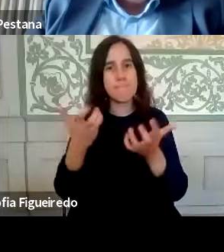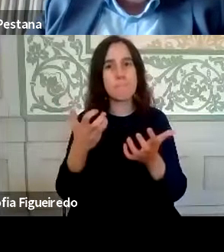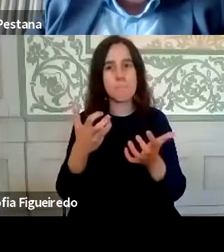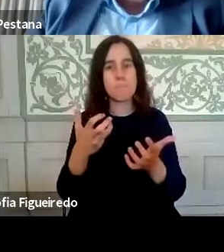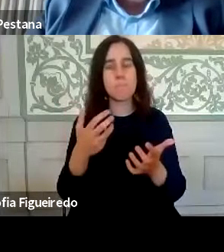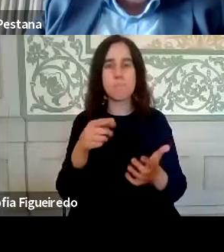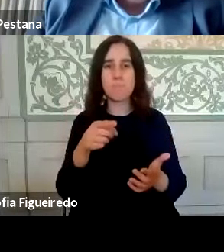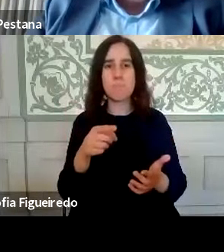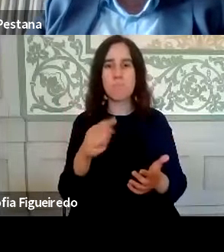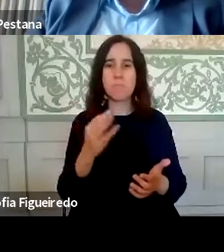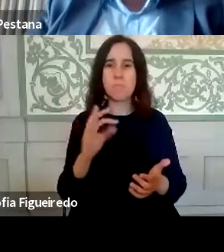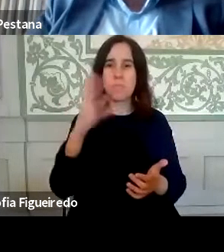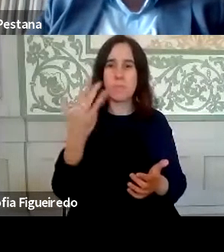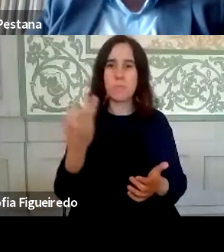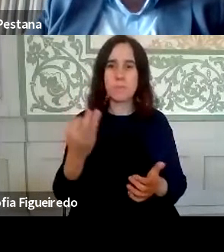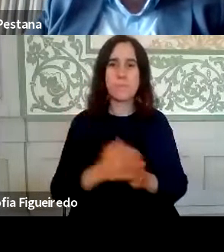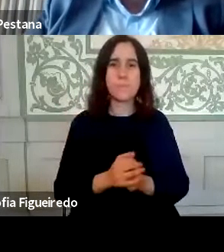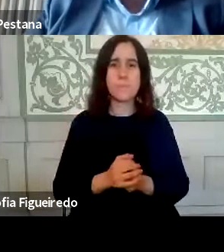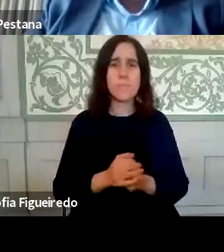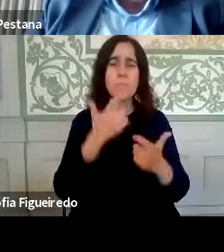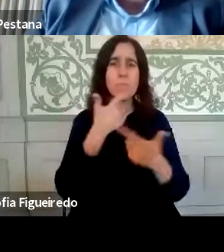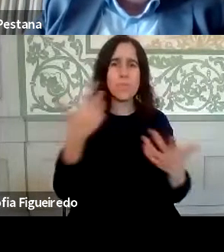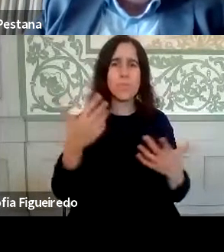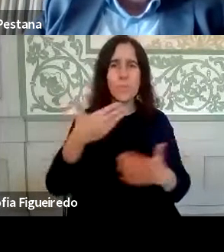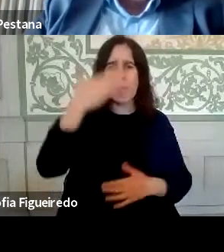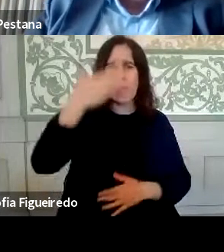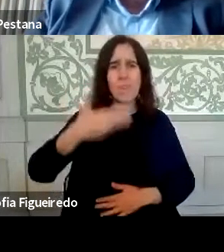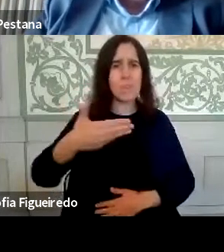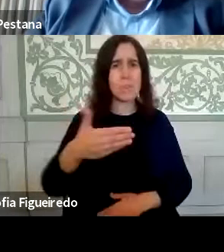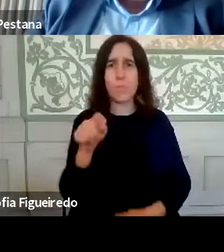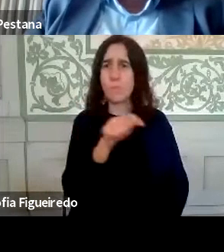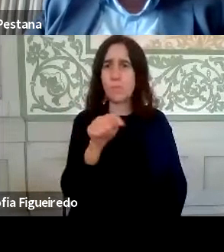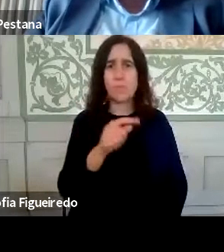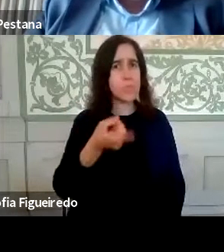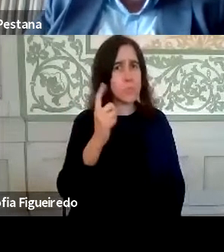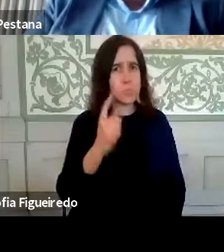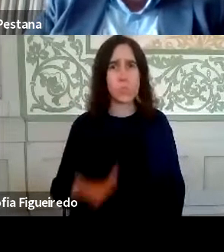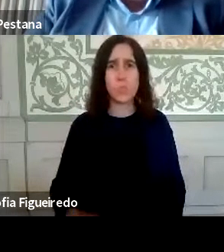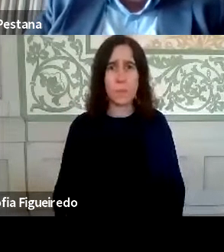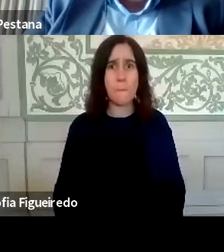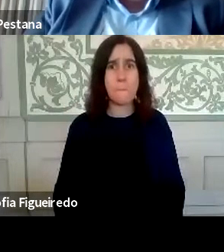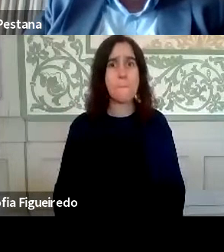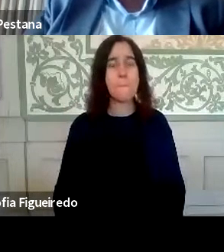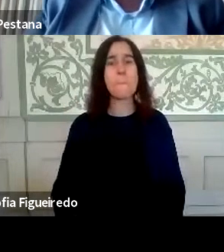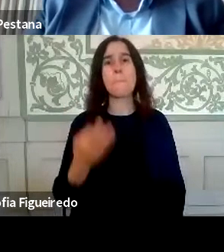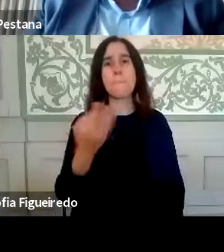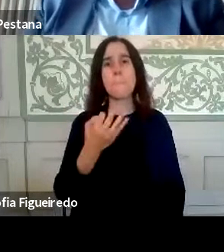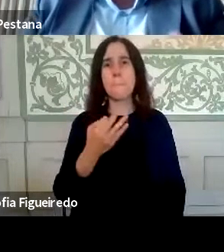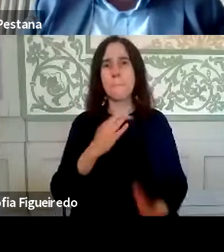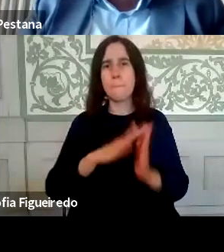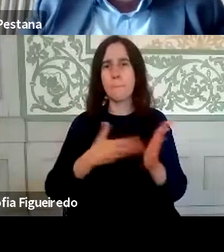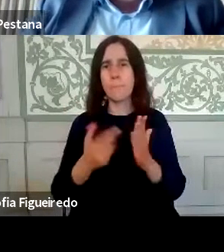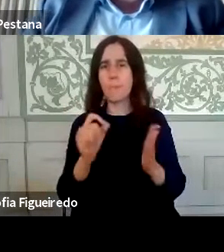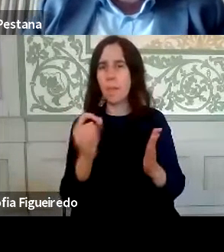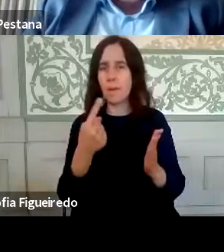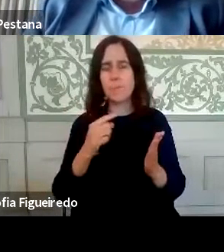isso foi feito. E tudo isto foi feito em dias, não foi feito em meses, e foi planeado rapidamente para ser executado